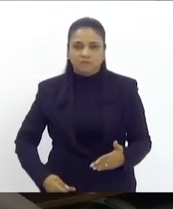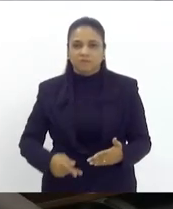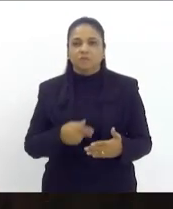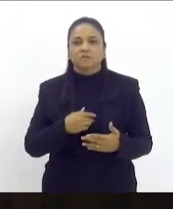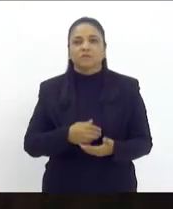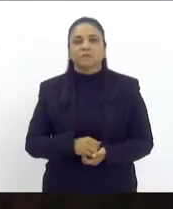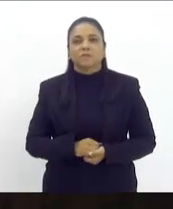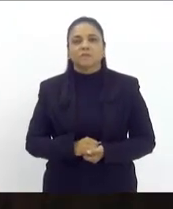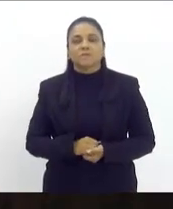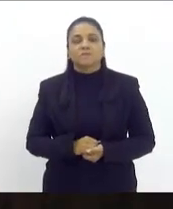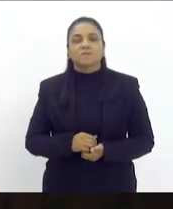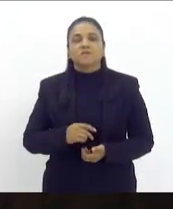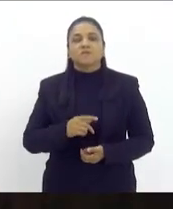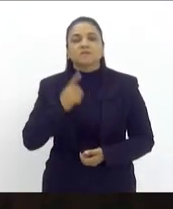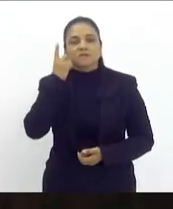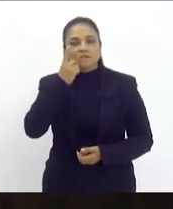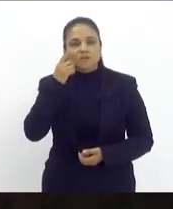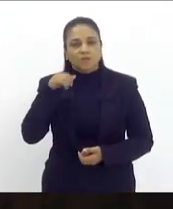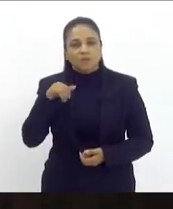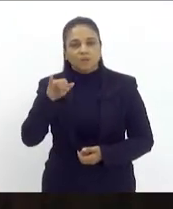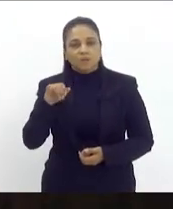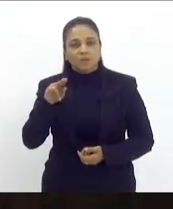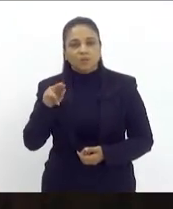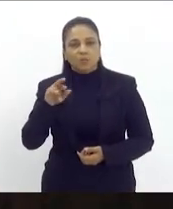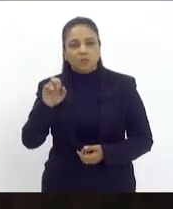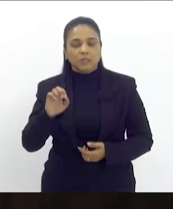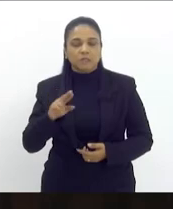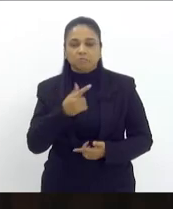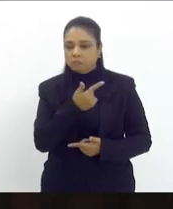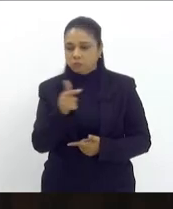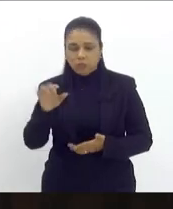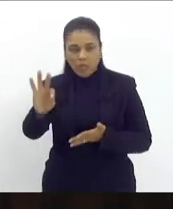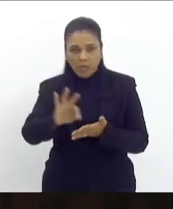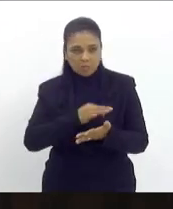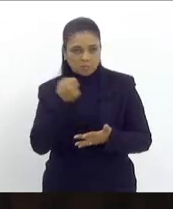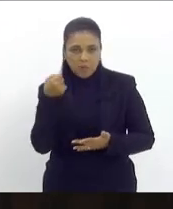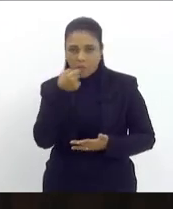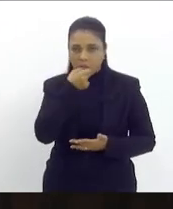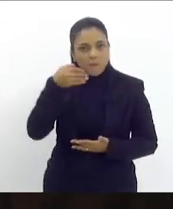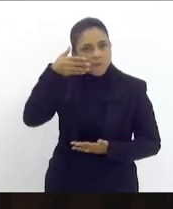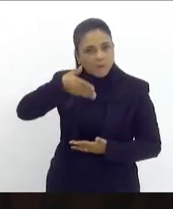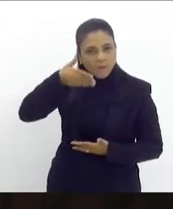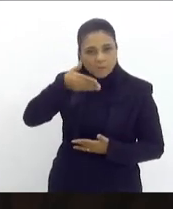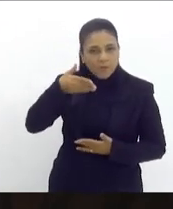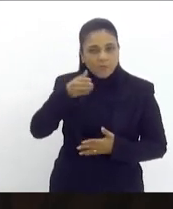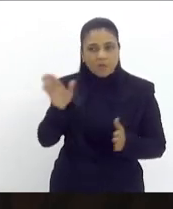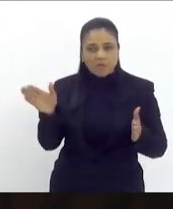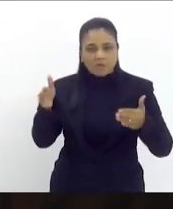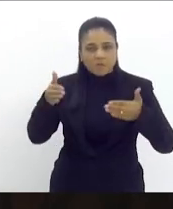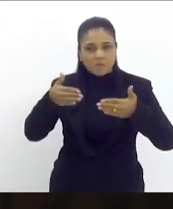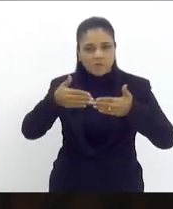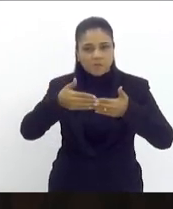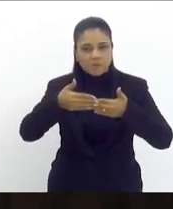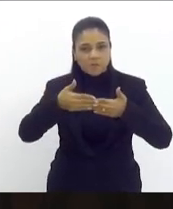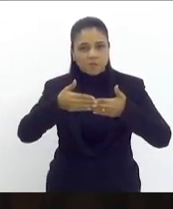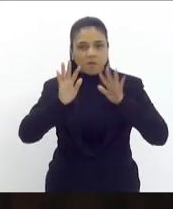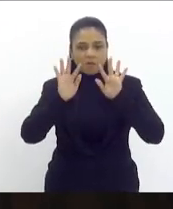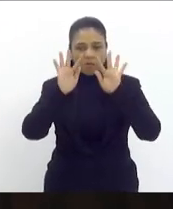obrigado deputado Yuri em não havendo mais oradores inscritos está